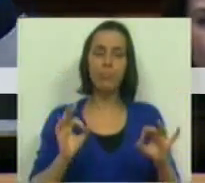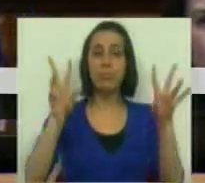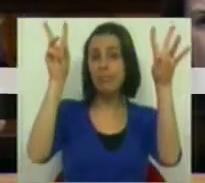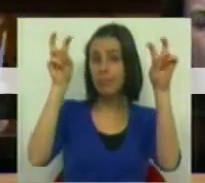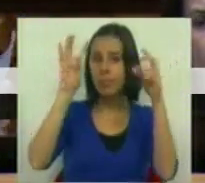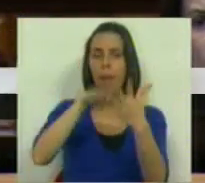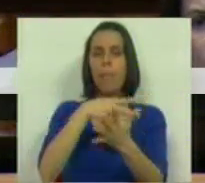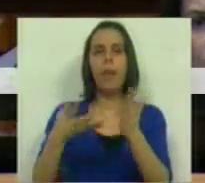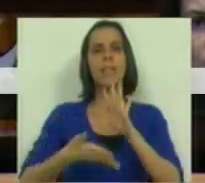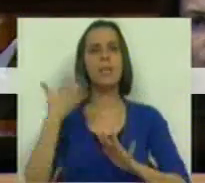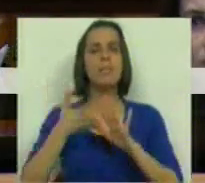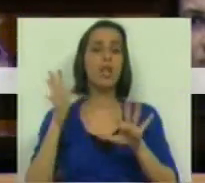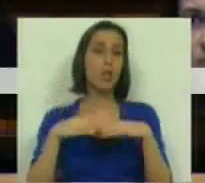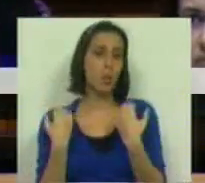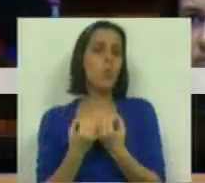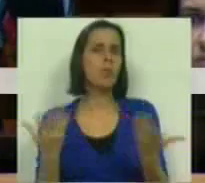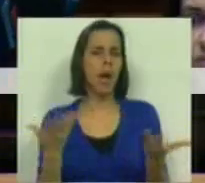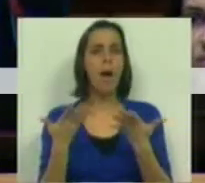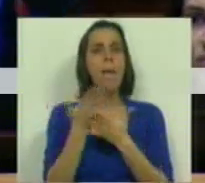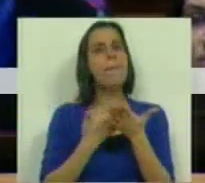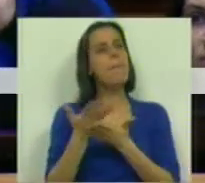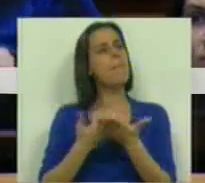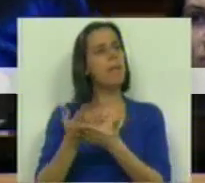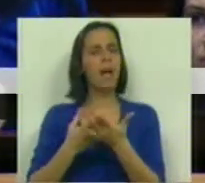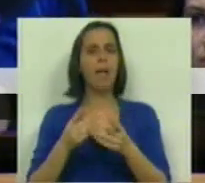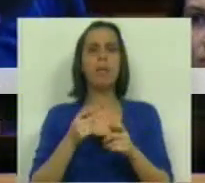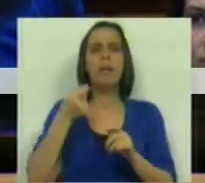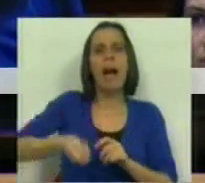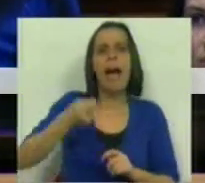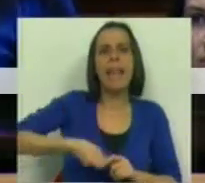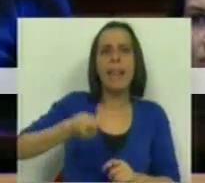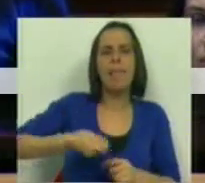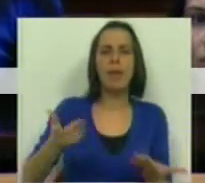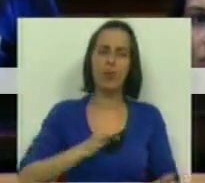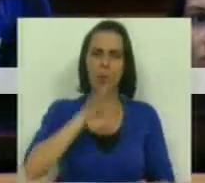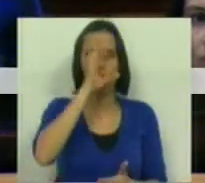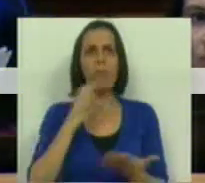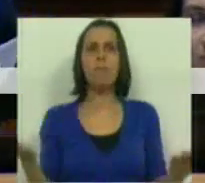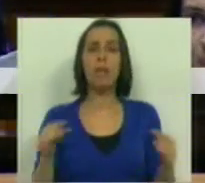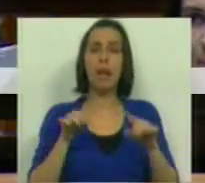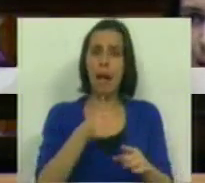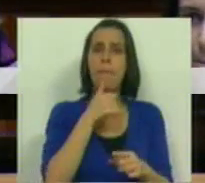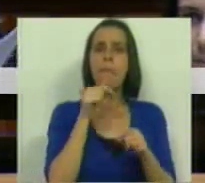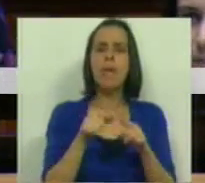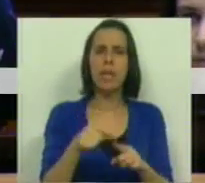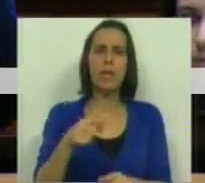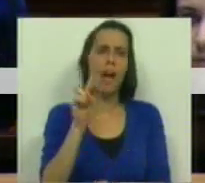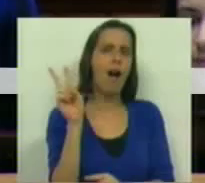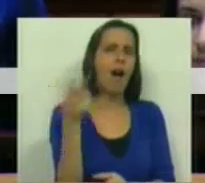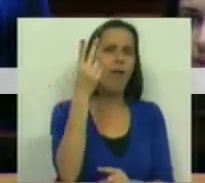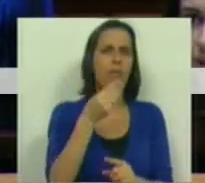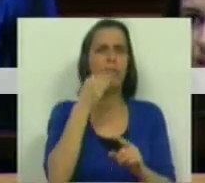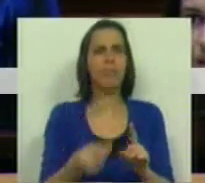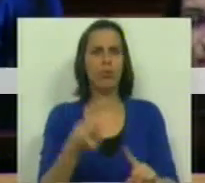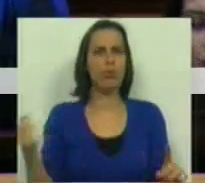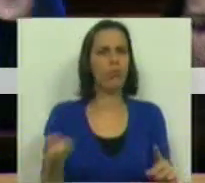chamado plano de emergência social, o mercado social de arrendamento. Sr. Ministro, esta medida tem duas grandes